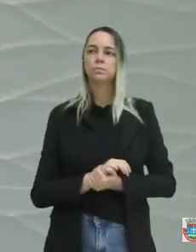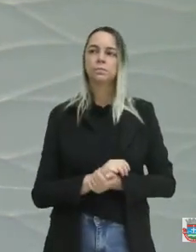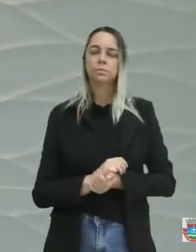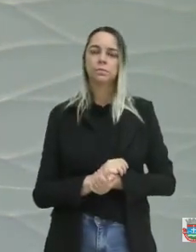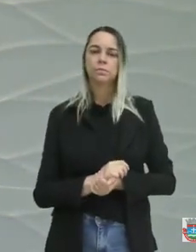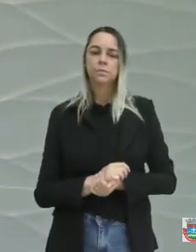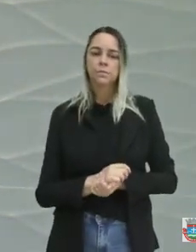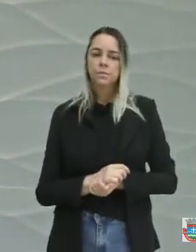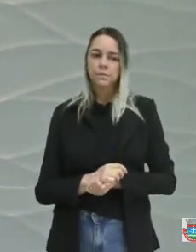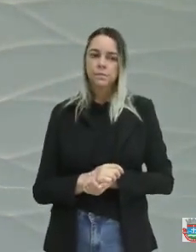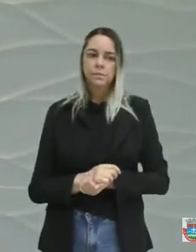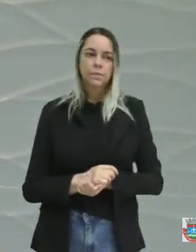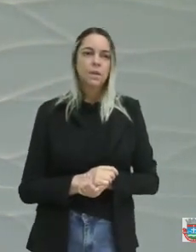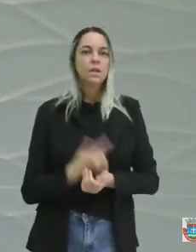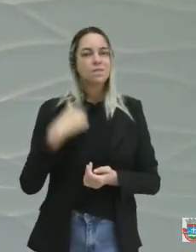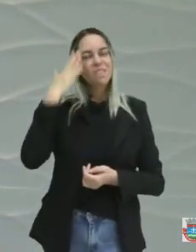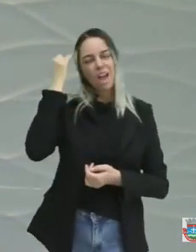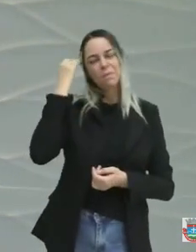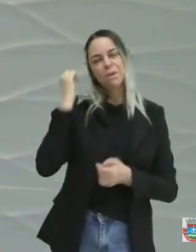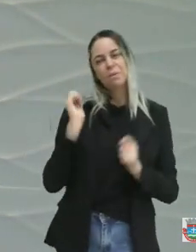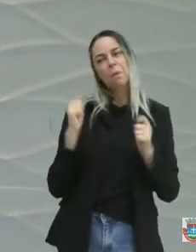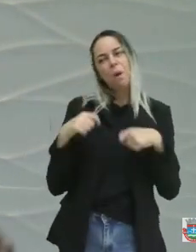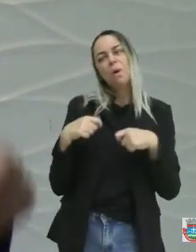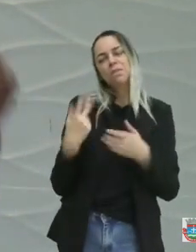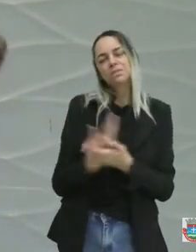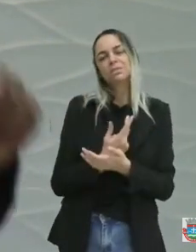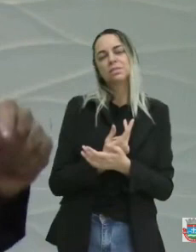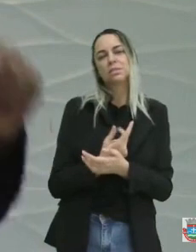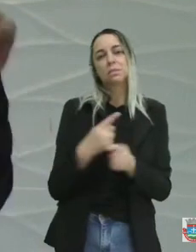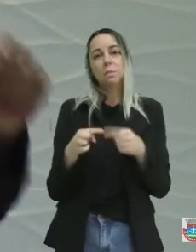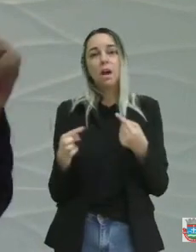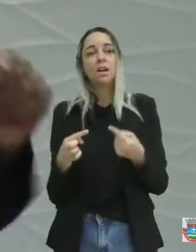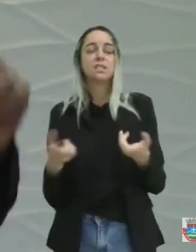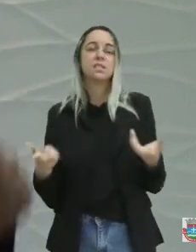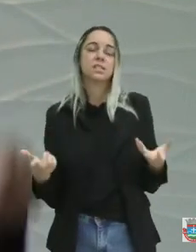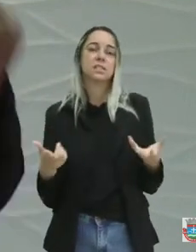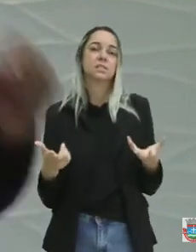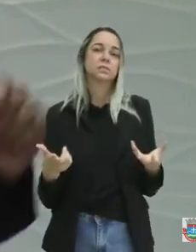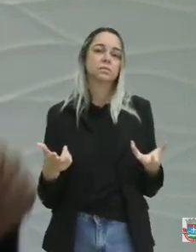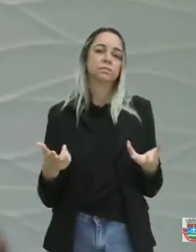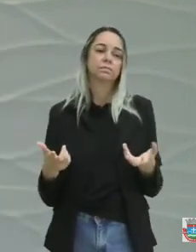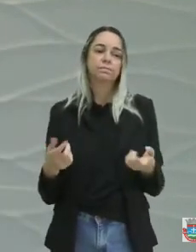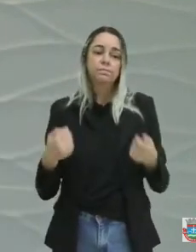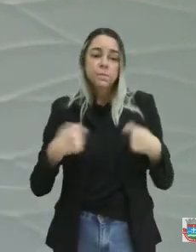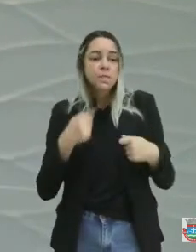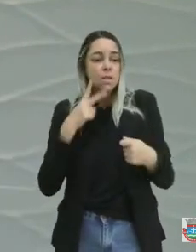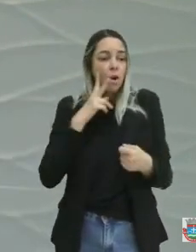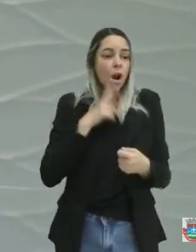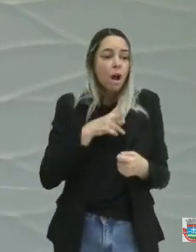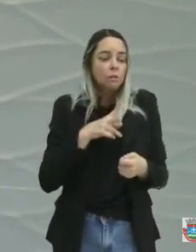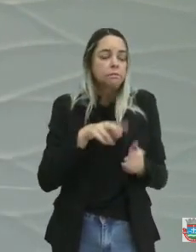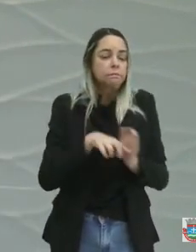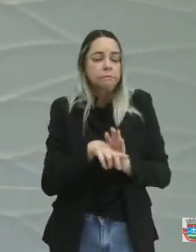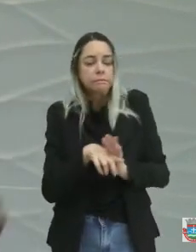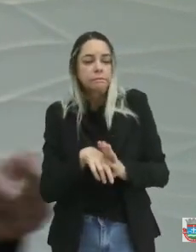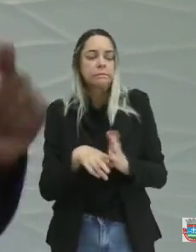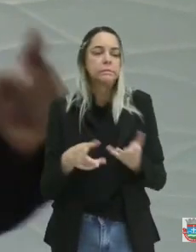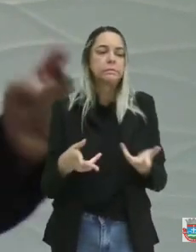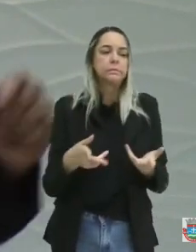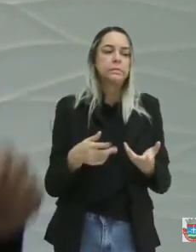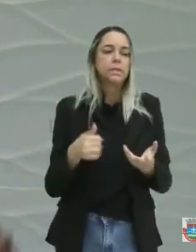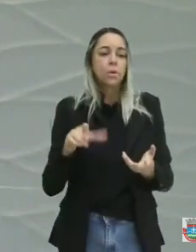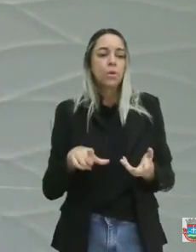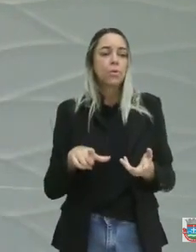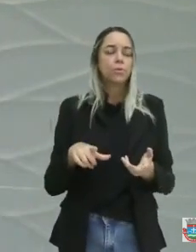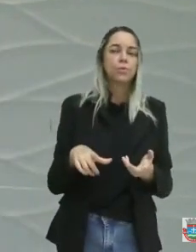isso é que pode acontecer. Mas ônibus escolar tem que ter revisão, tem que ser revisado. Tem que se fazer